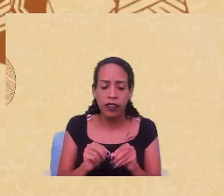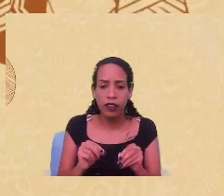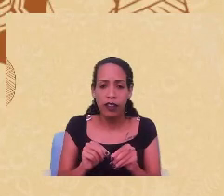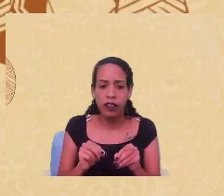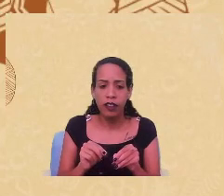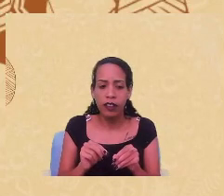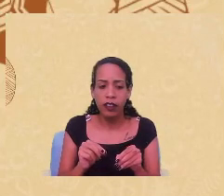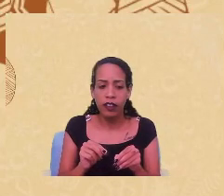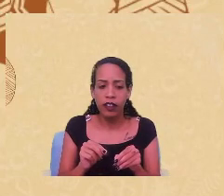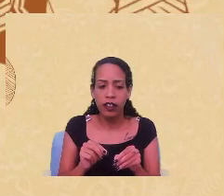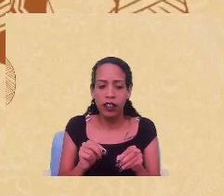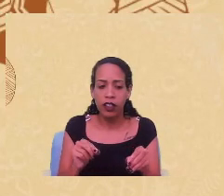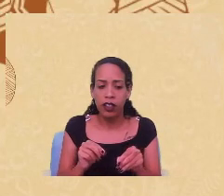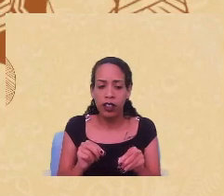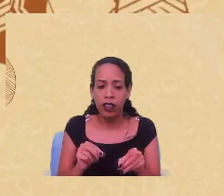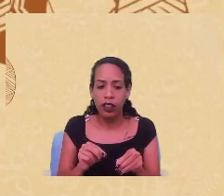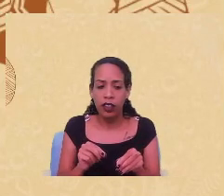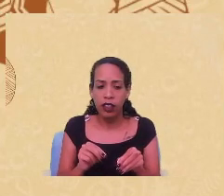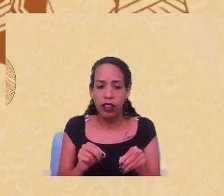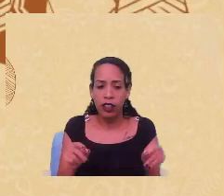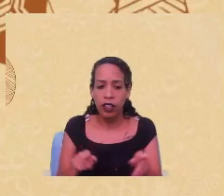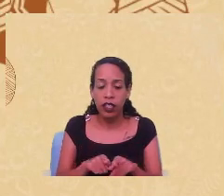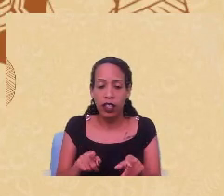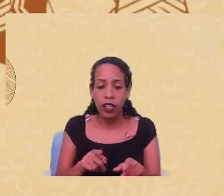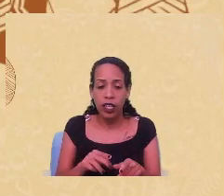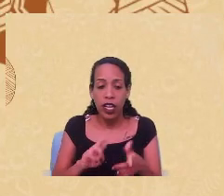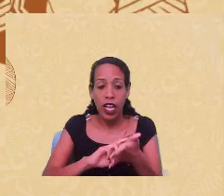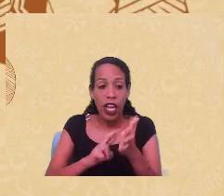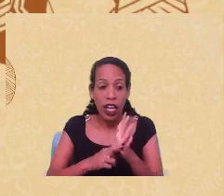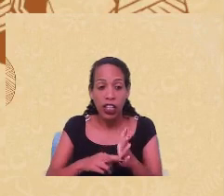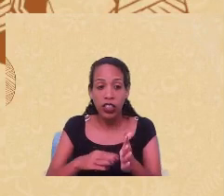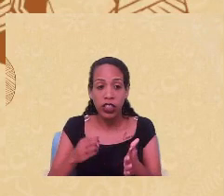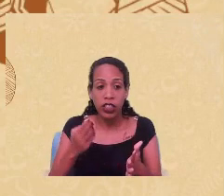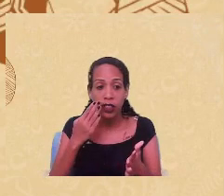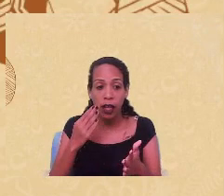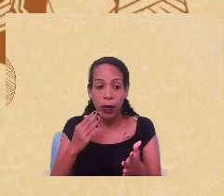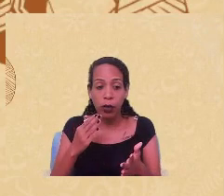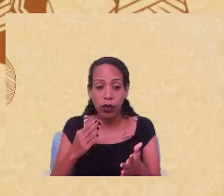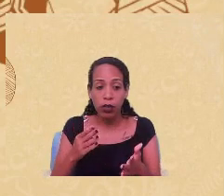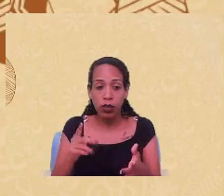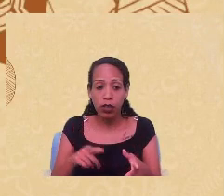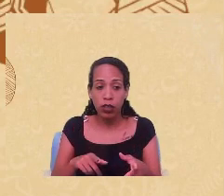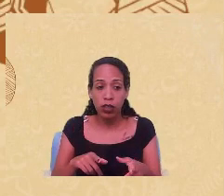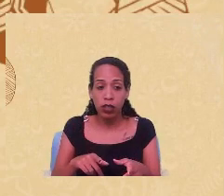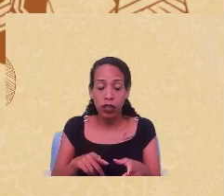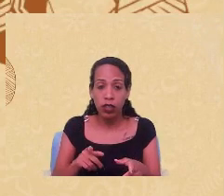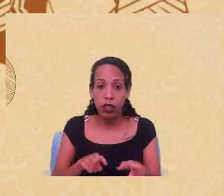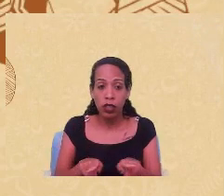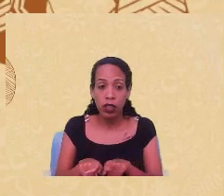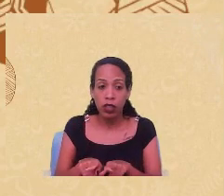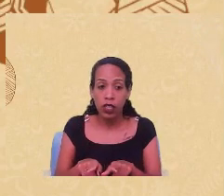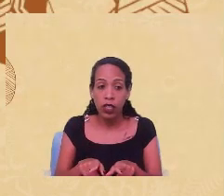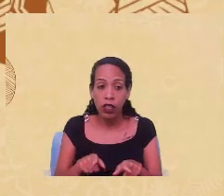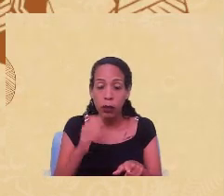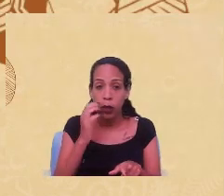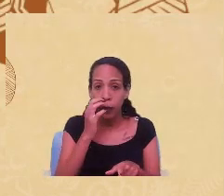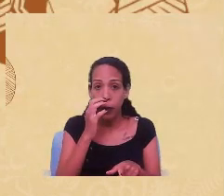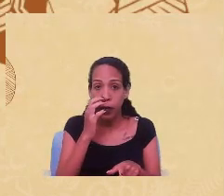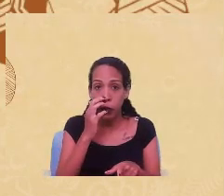aquelas da rede de atenção psicossocial. Então, veja, descolonizar essa